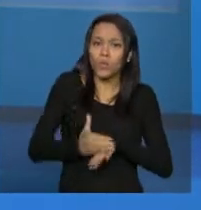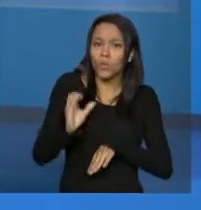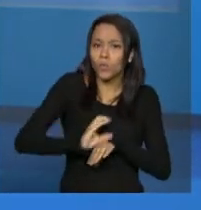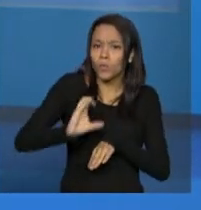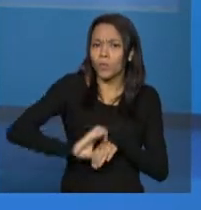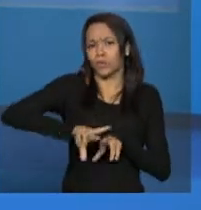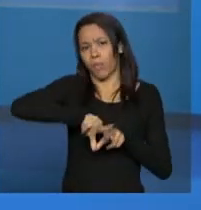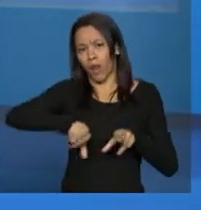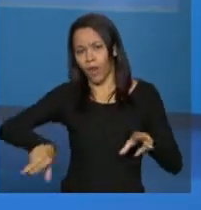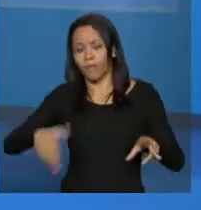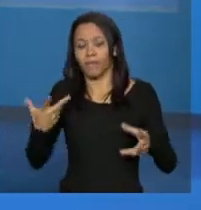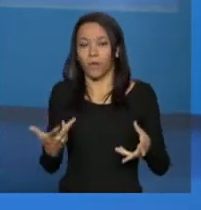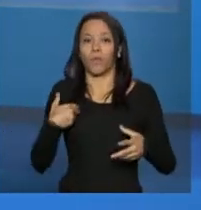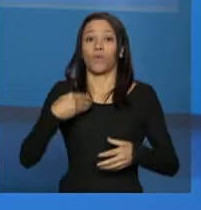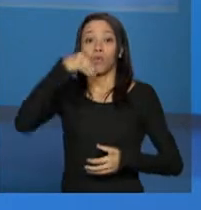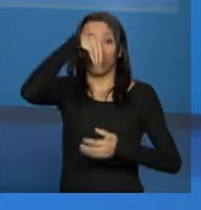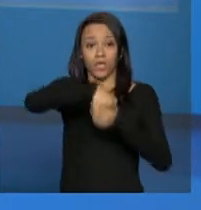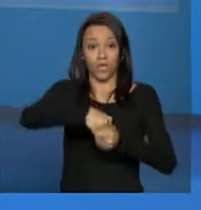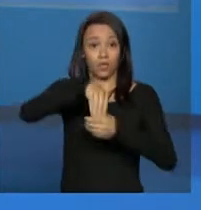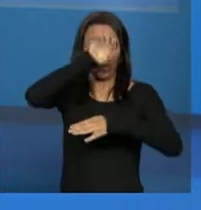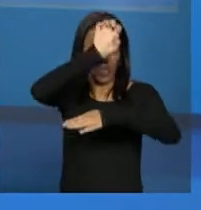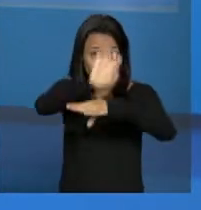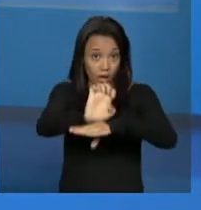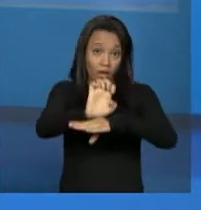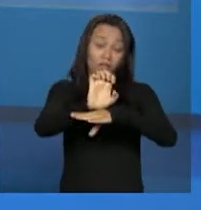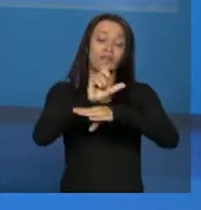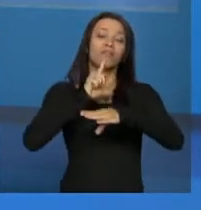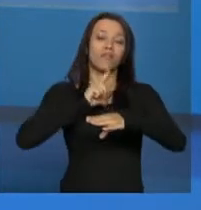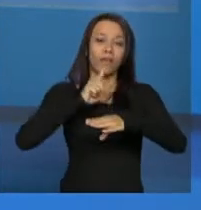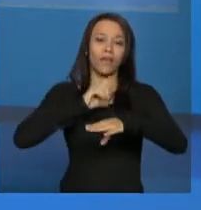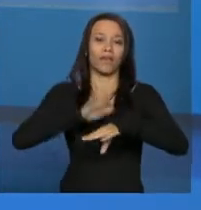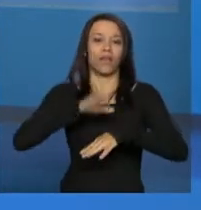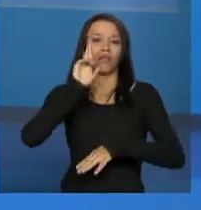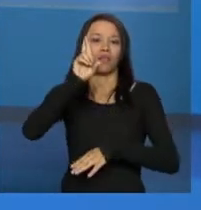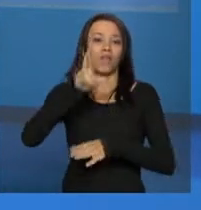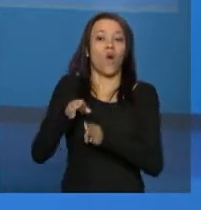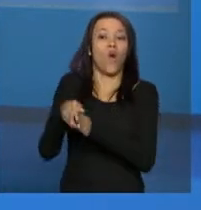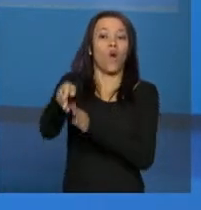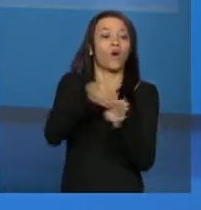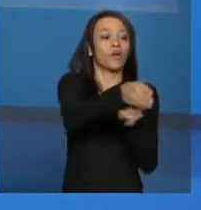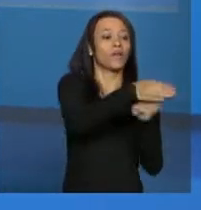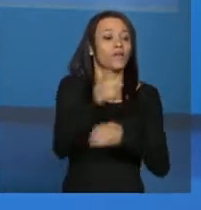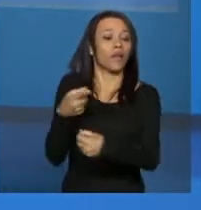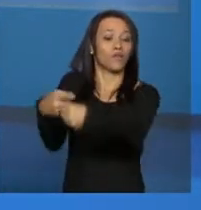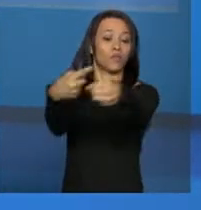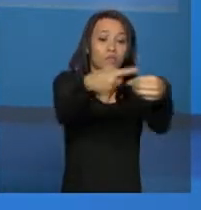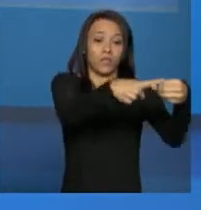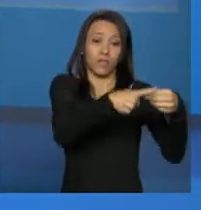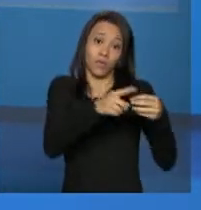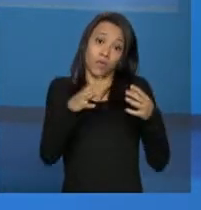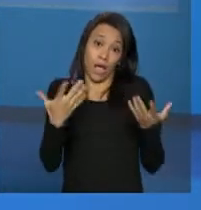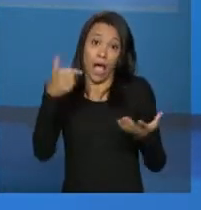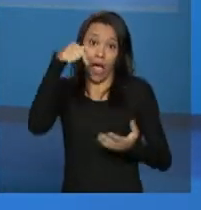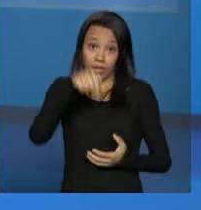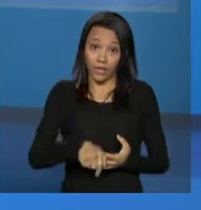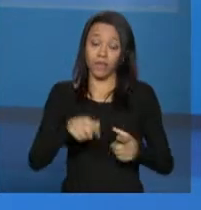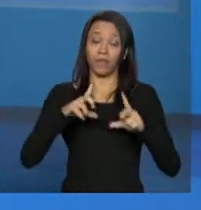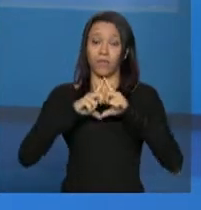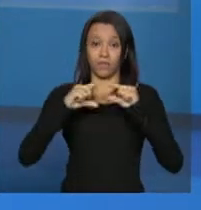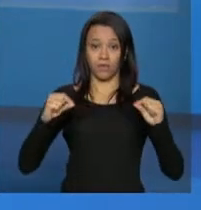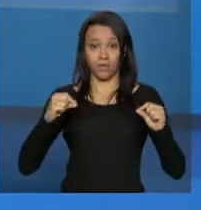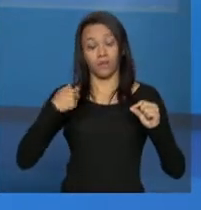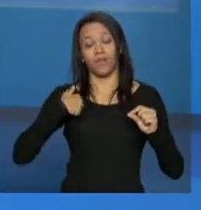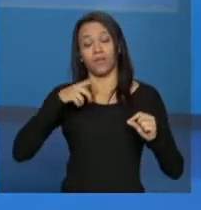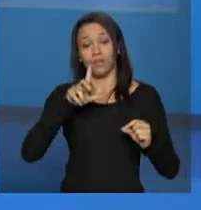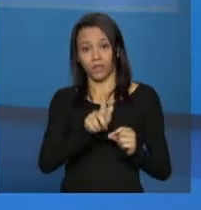estadual ela tem essa prerrogativa de orientar os municípios nesse momento como aqui no DF já é uma outra